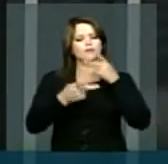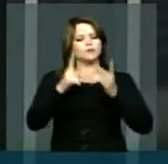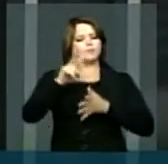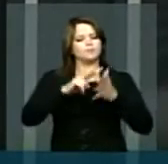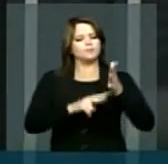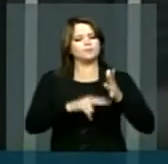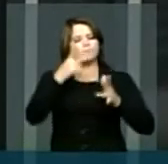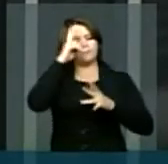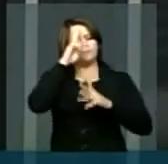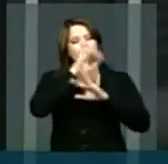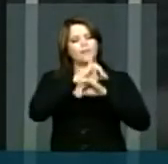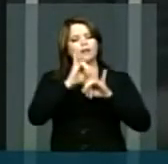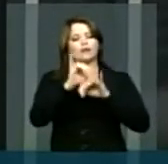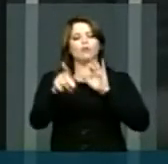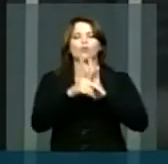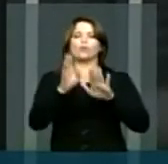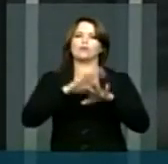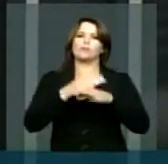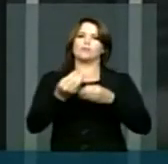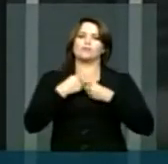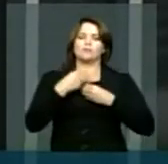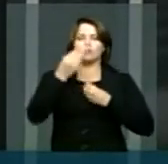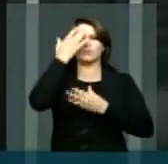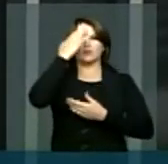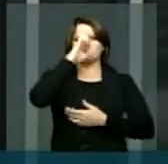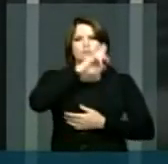como lido e agradecer a vossa excelência pelo espaço aqui cedido então, obrigado